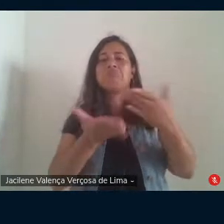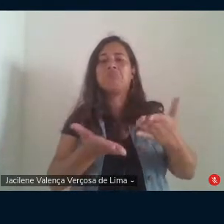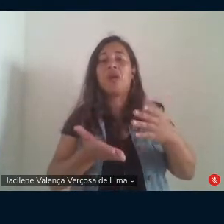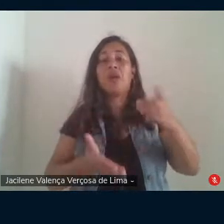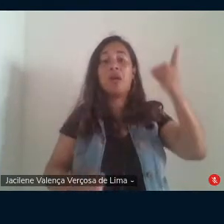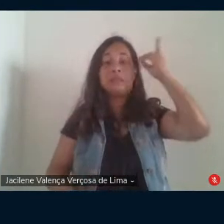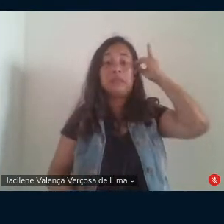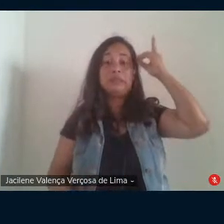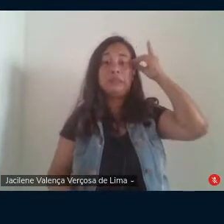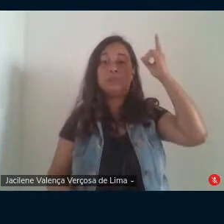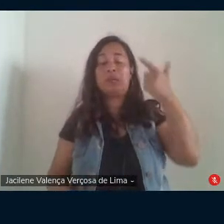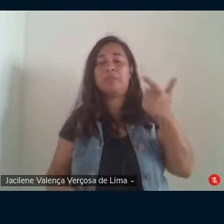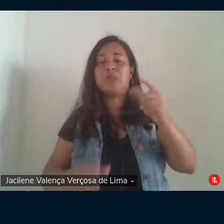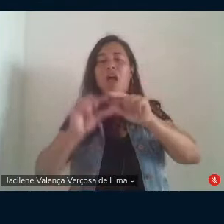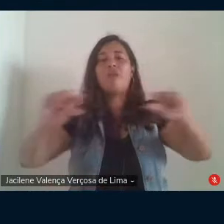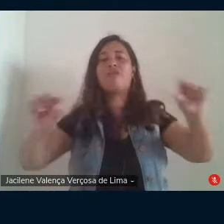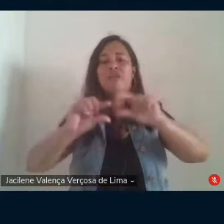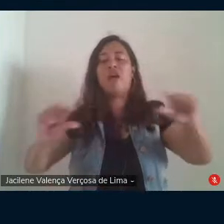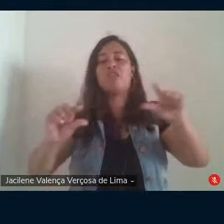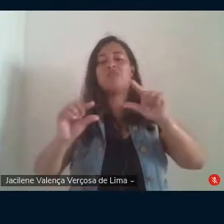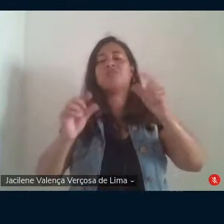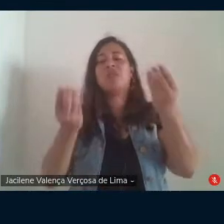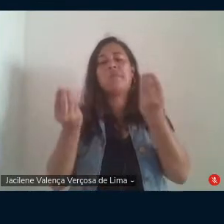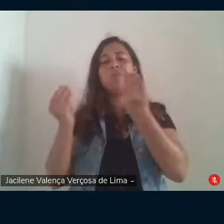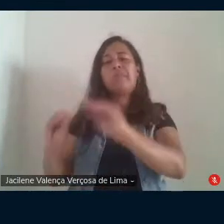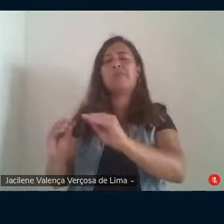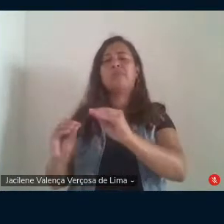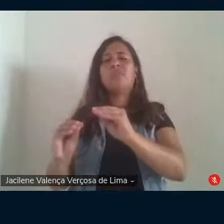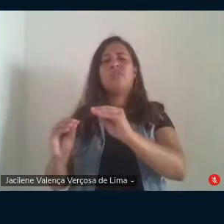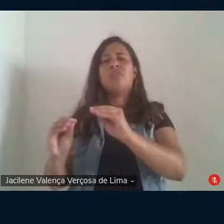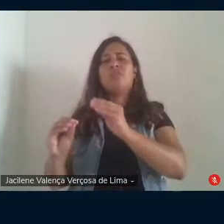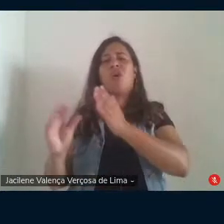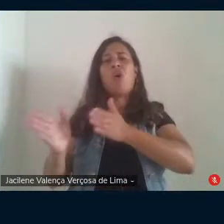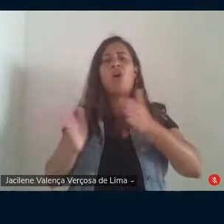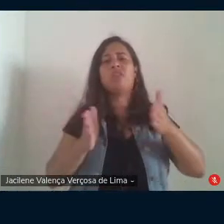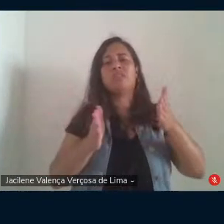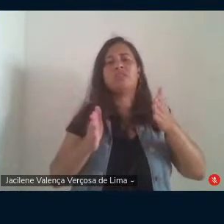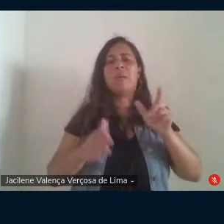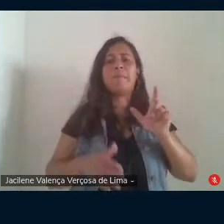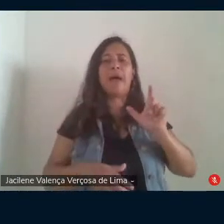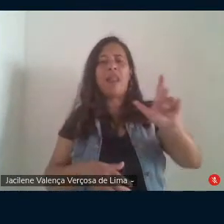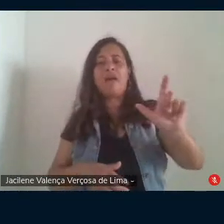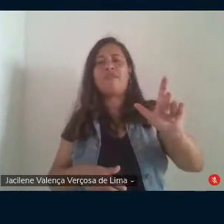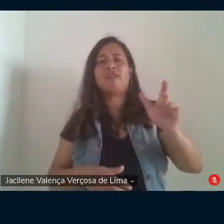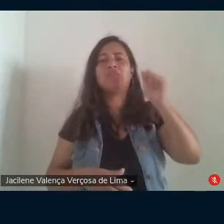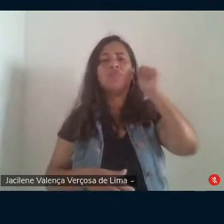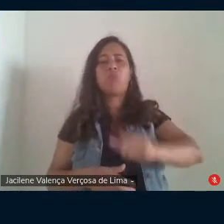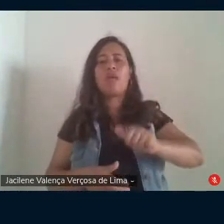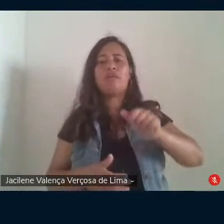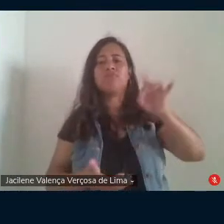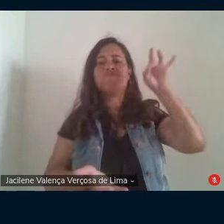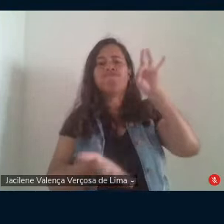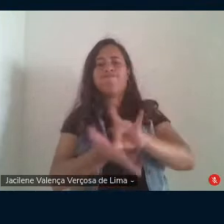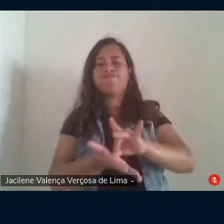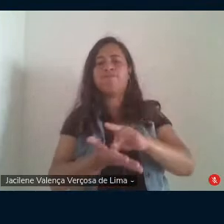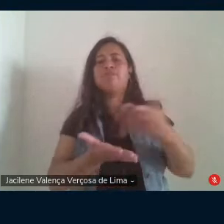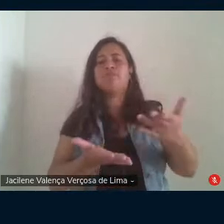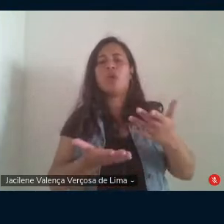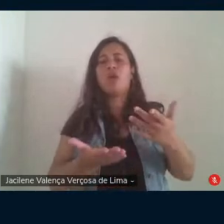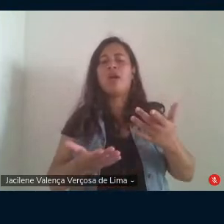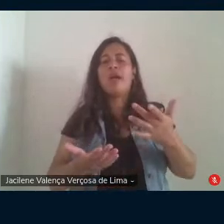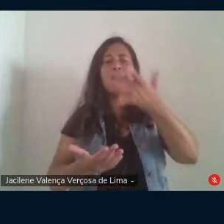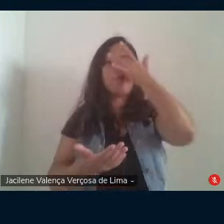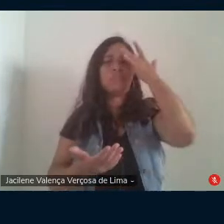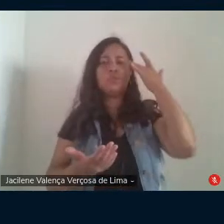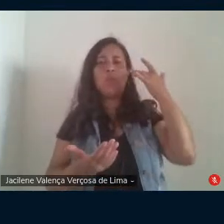os termos dessa frase haviam sido postos em outra ordem, palavra de mulher vale. Até mesmo os adversários políticos,